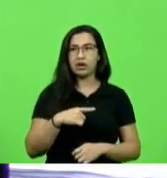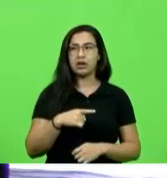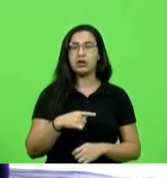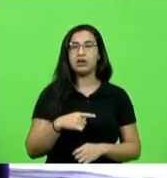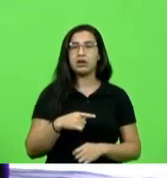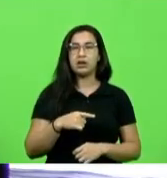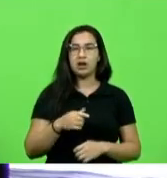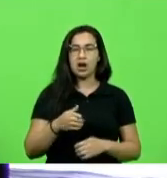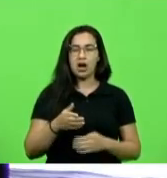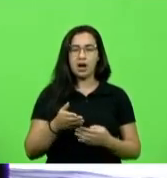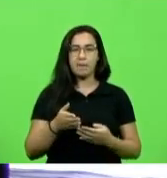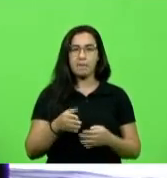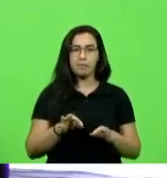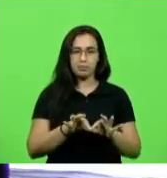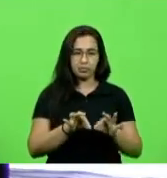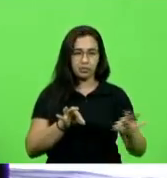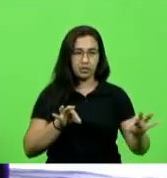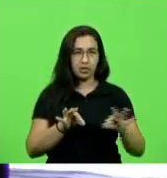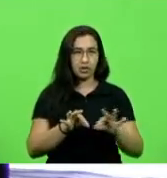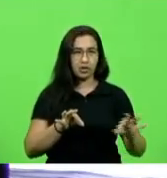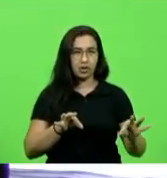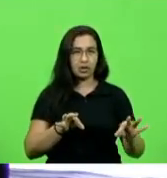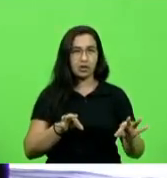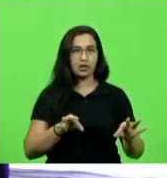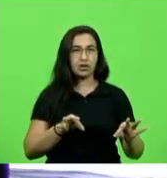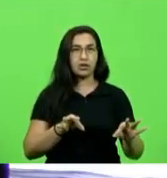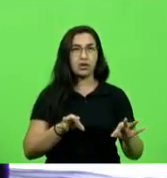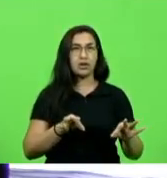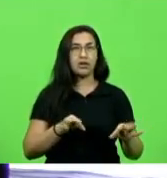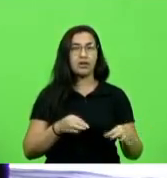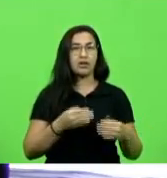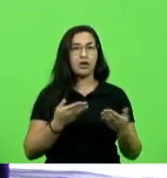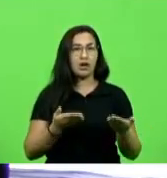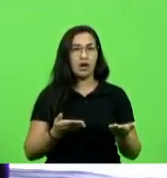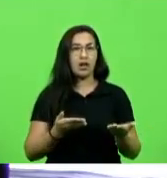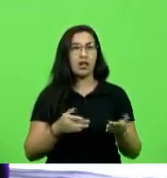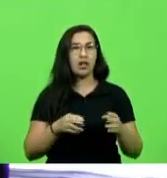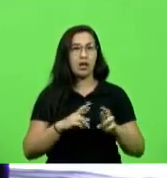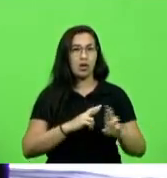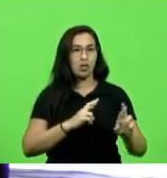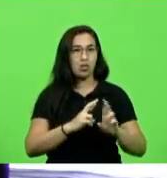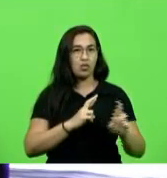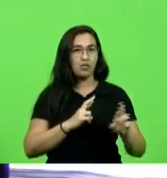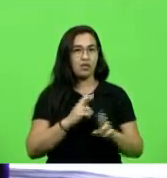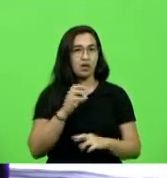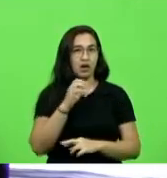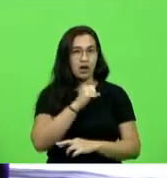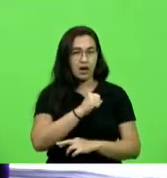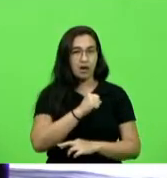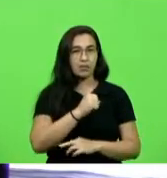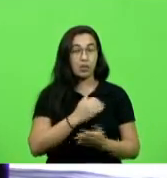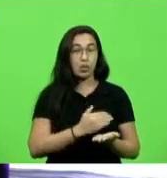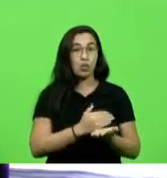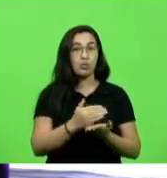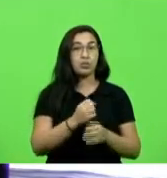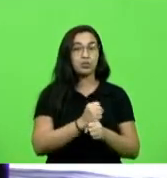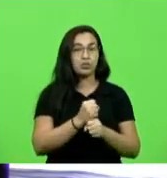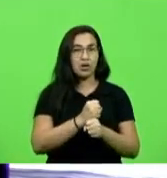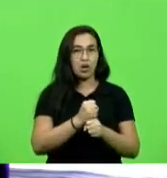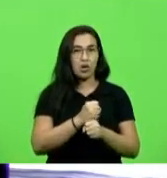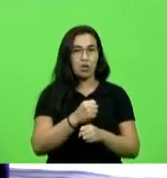é o conhecido prolongamento da via expressa uma obra que começou em 2014